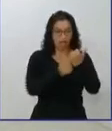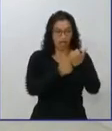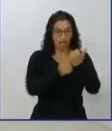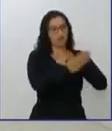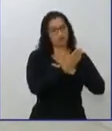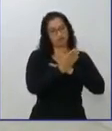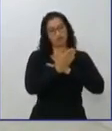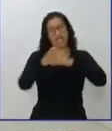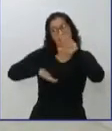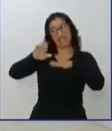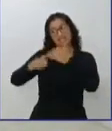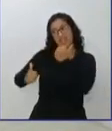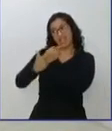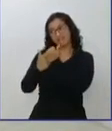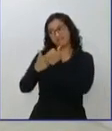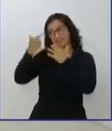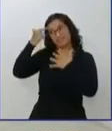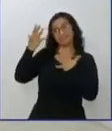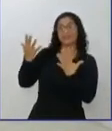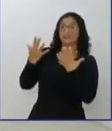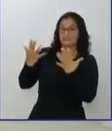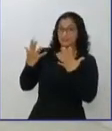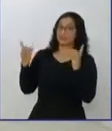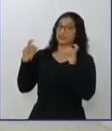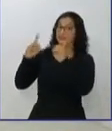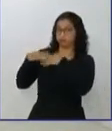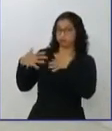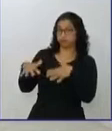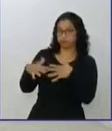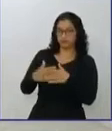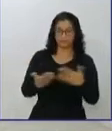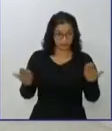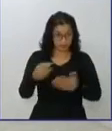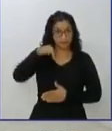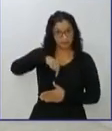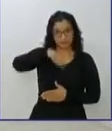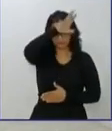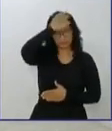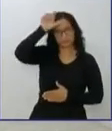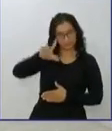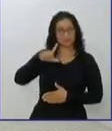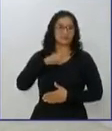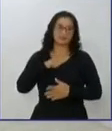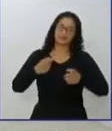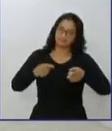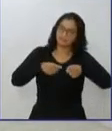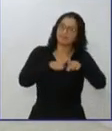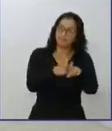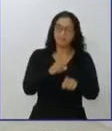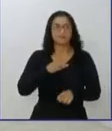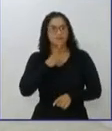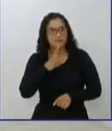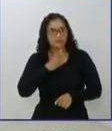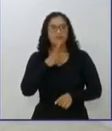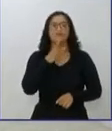dependendo da situação. Aqui, em específico, houve uma negociação da sua parte com André Putinelli, com Marquinhos Tradi, com a Rose.